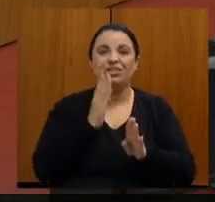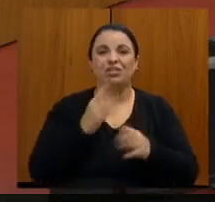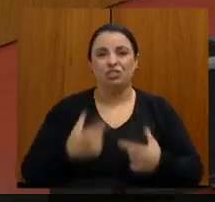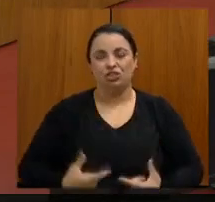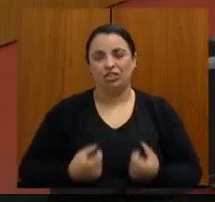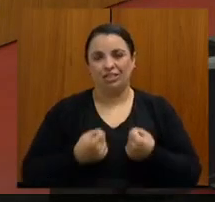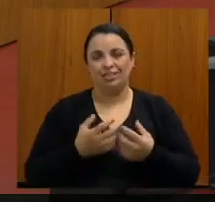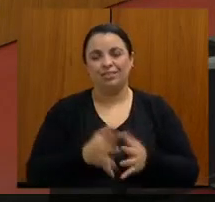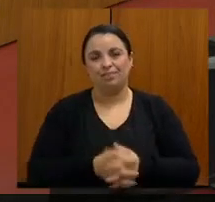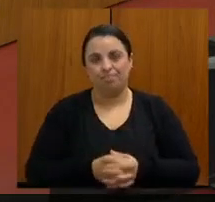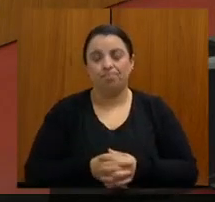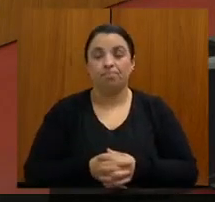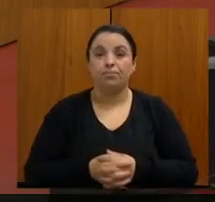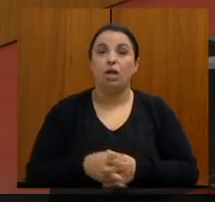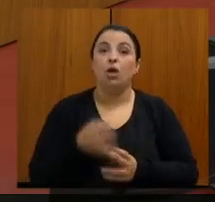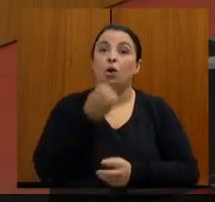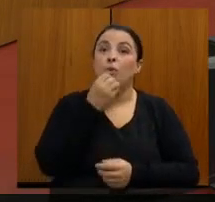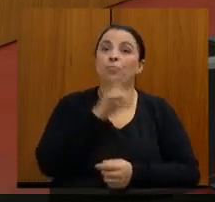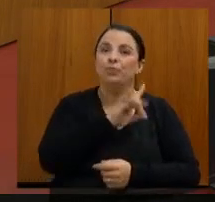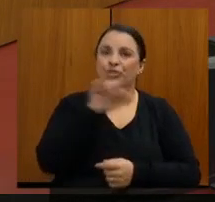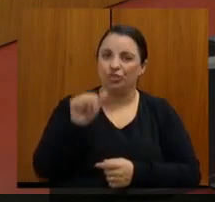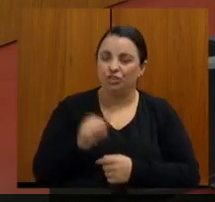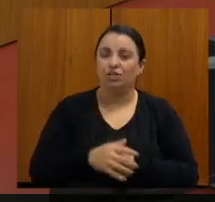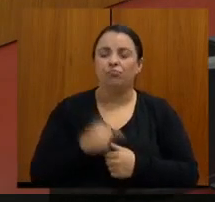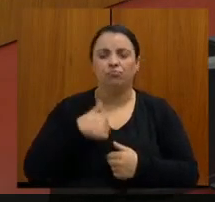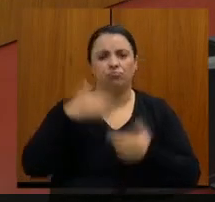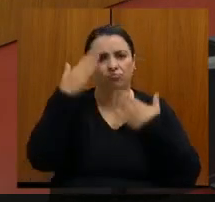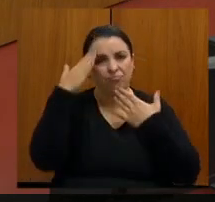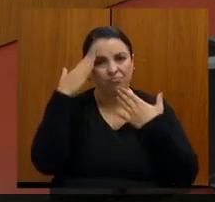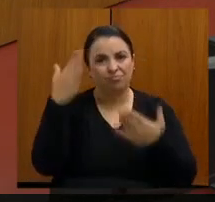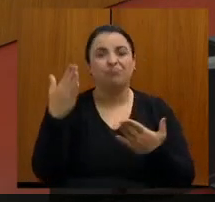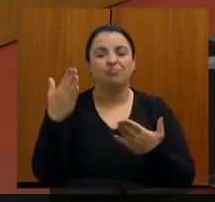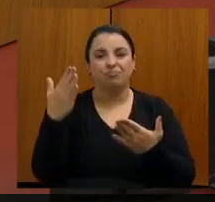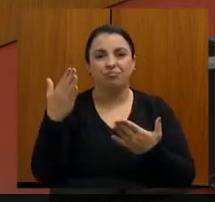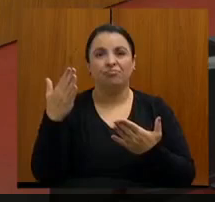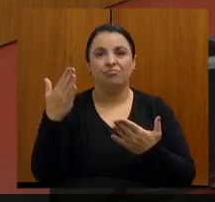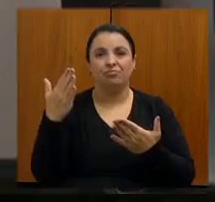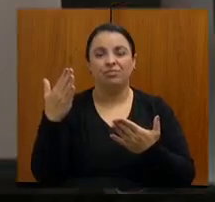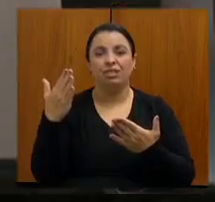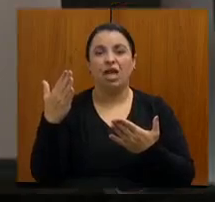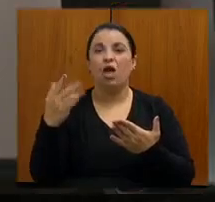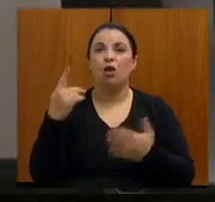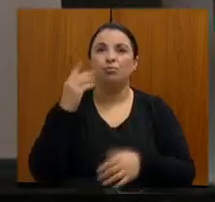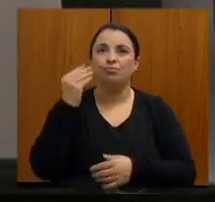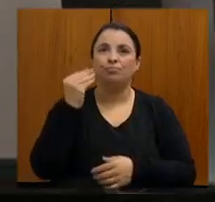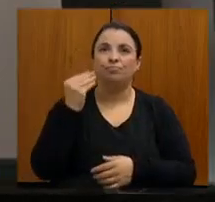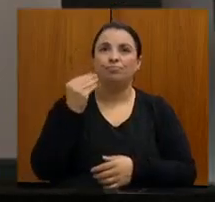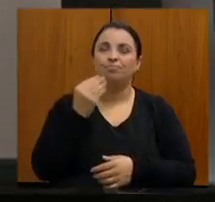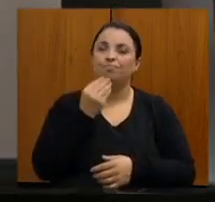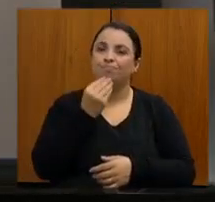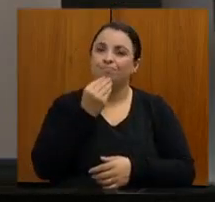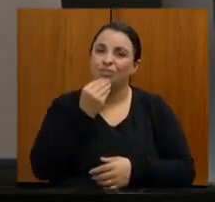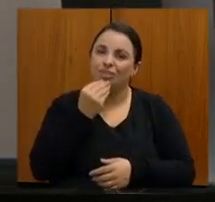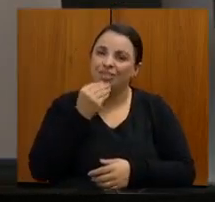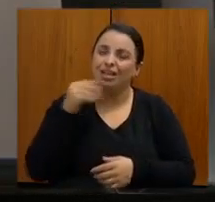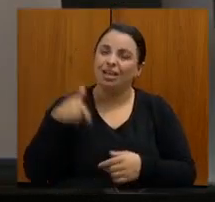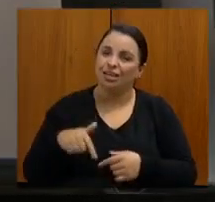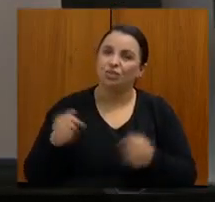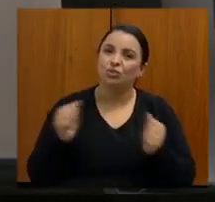Bom dia. Eu gostaria de agradecer a oportunidade de estar aqui conversando com vocês.